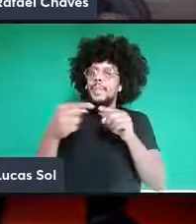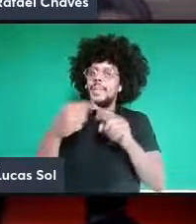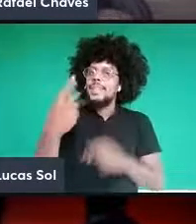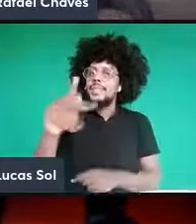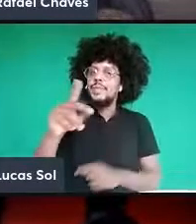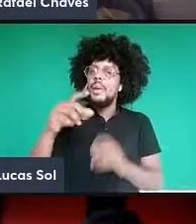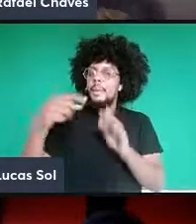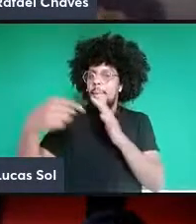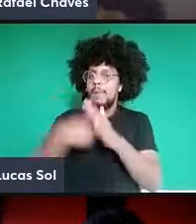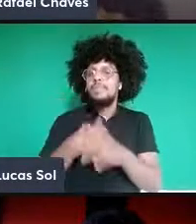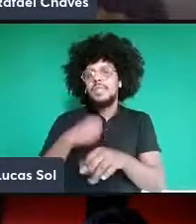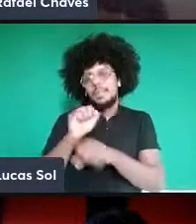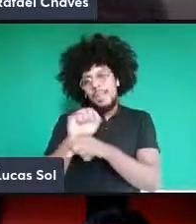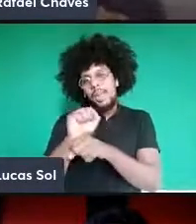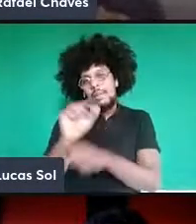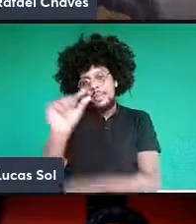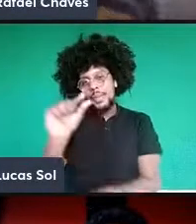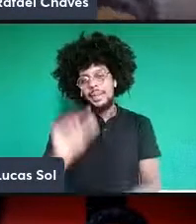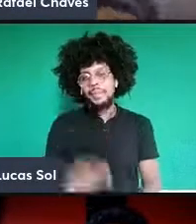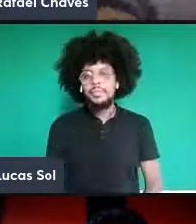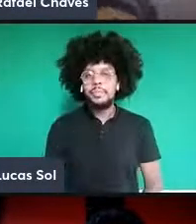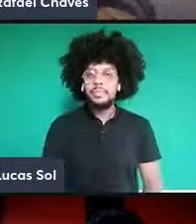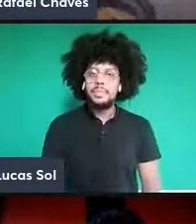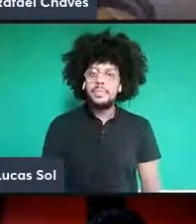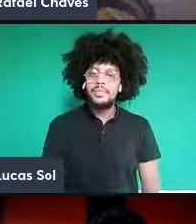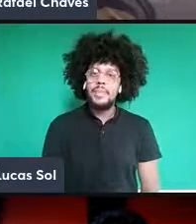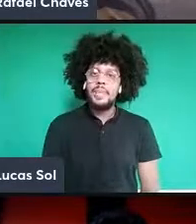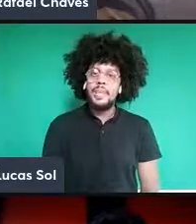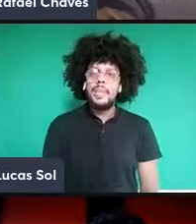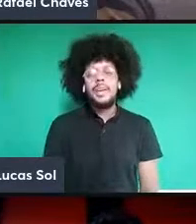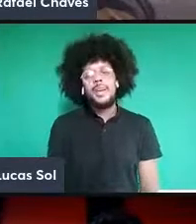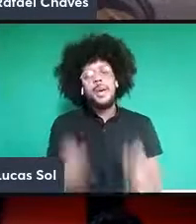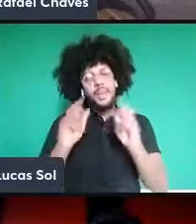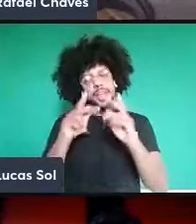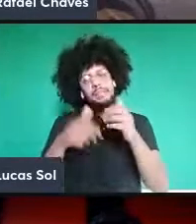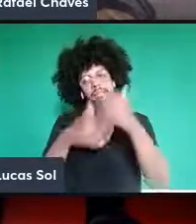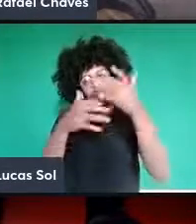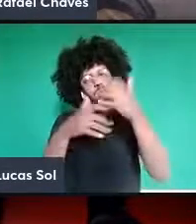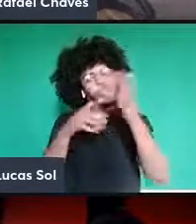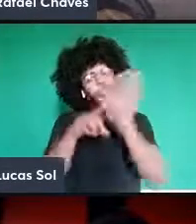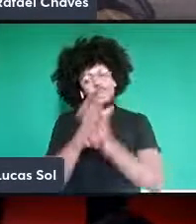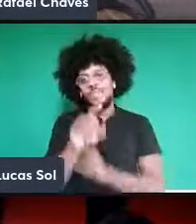Pronto. De pergunta até agora só foram essas. Tá bom, então vamos lá. Então,